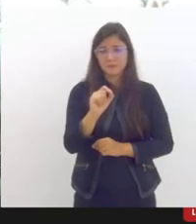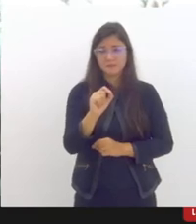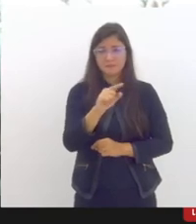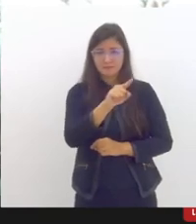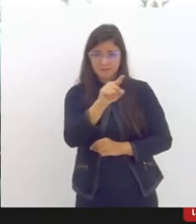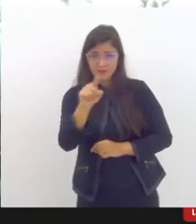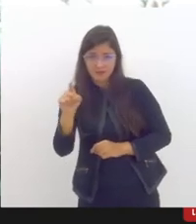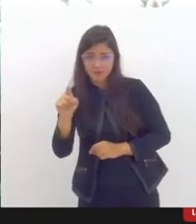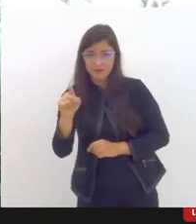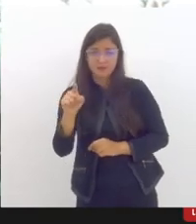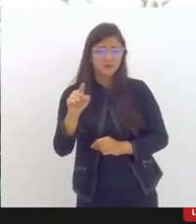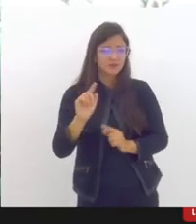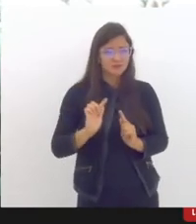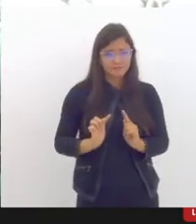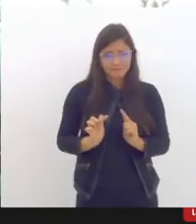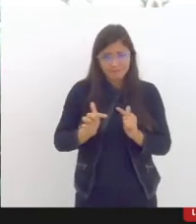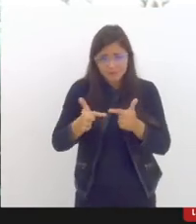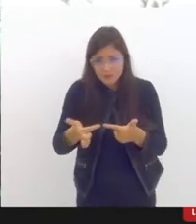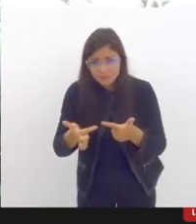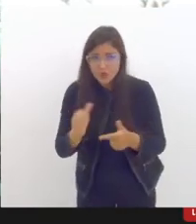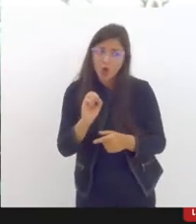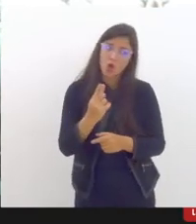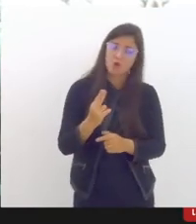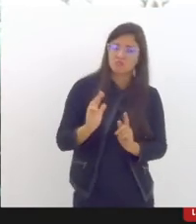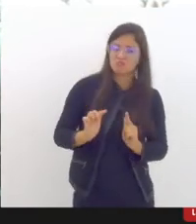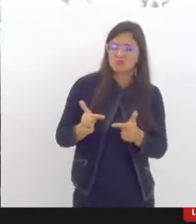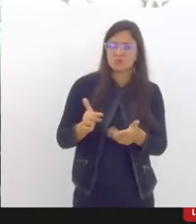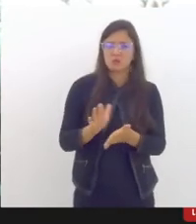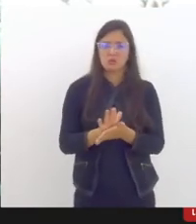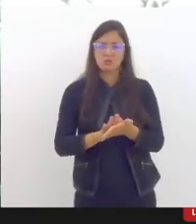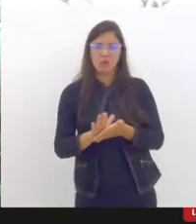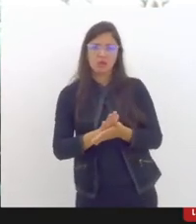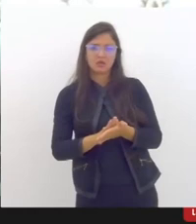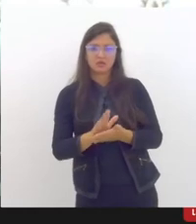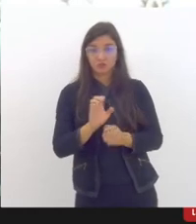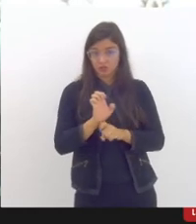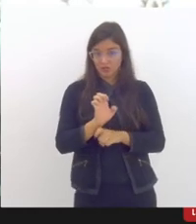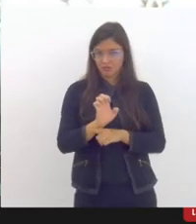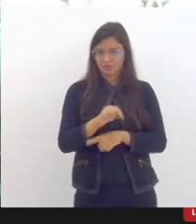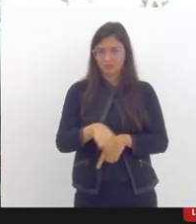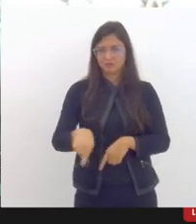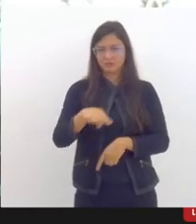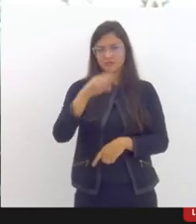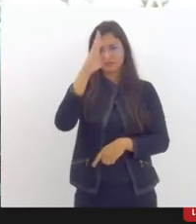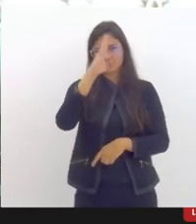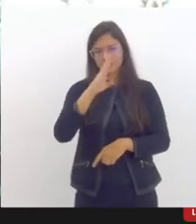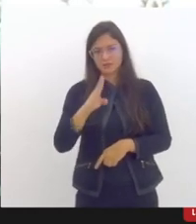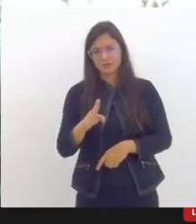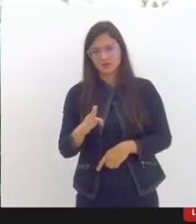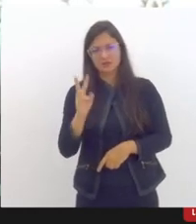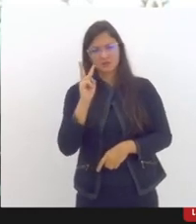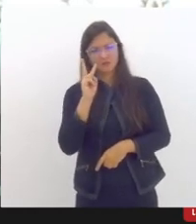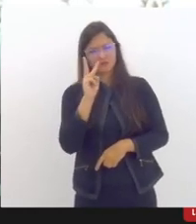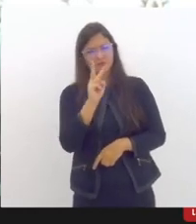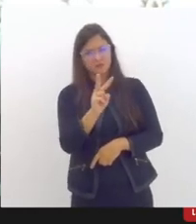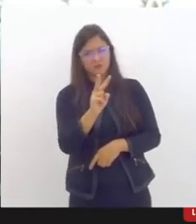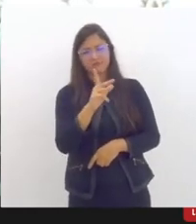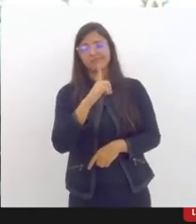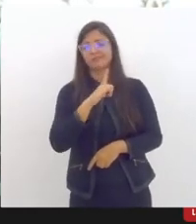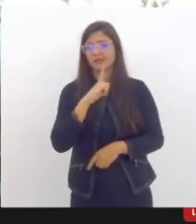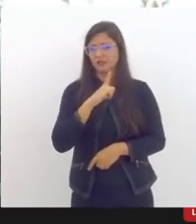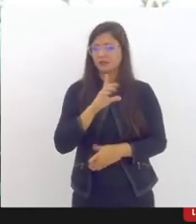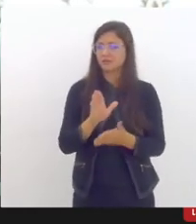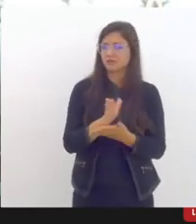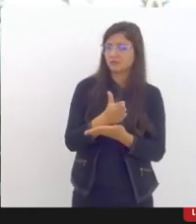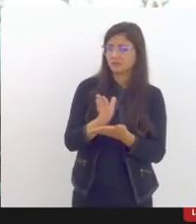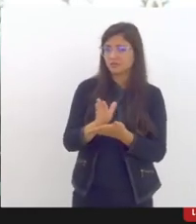respostas de enfrentamento a pandemia pelo estado brasileiro mostraram-se tanto racializadas como generificadas